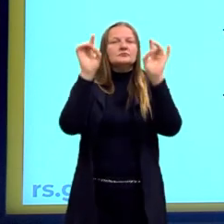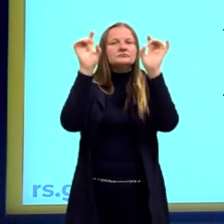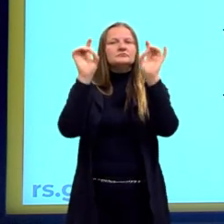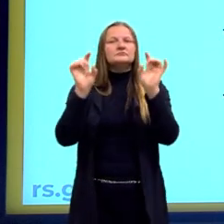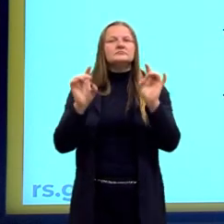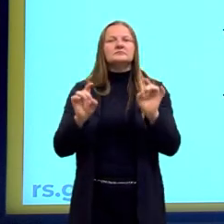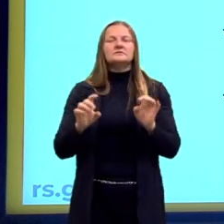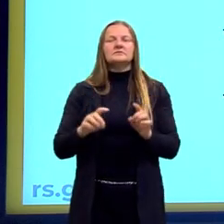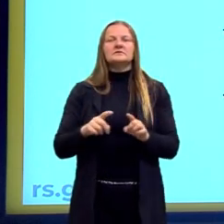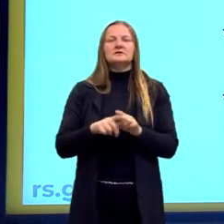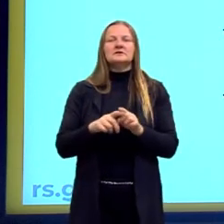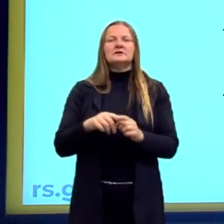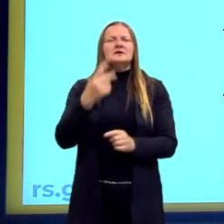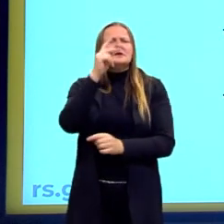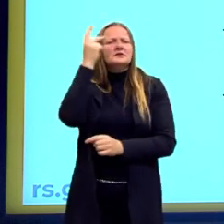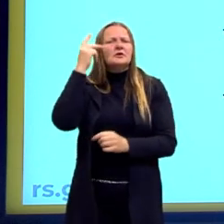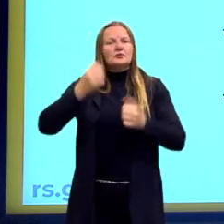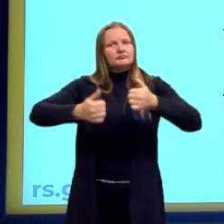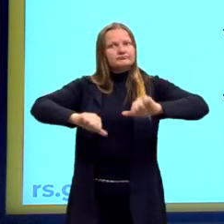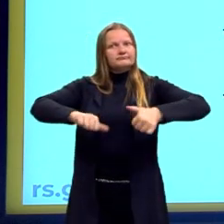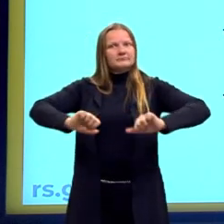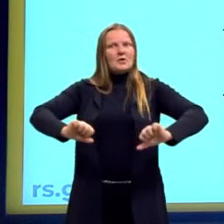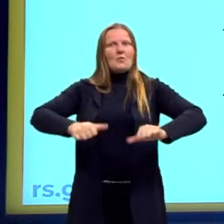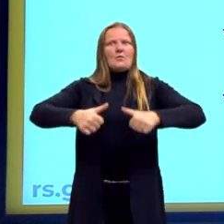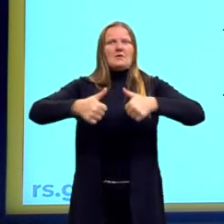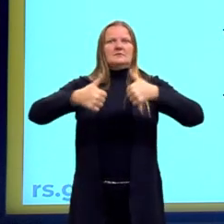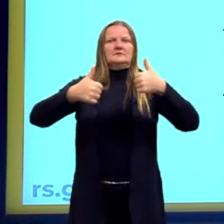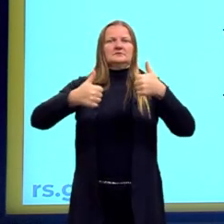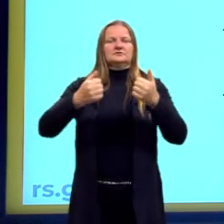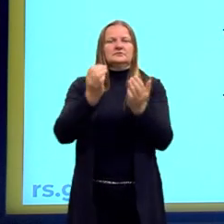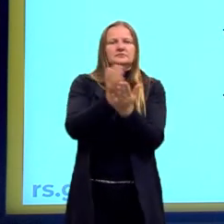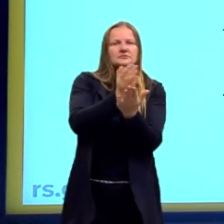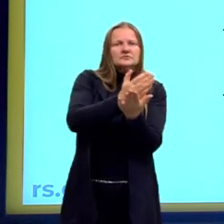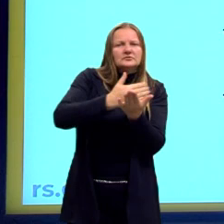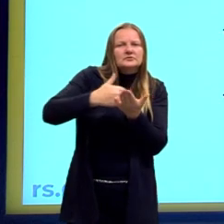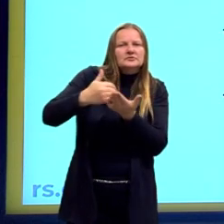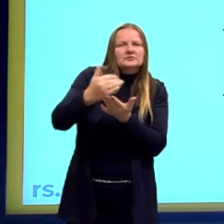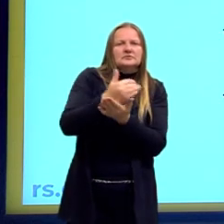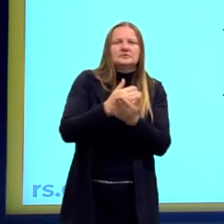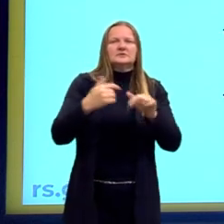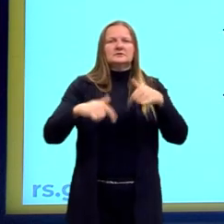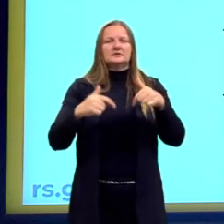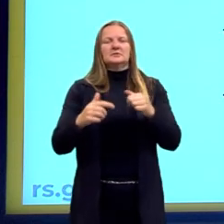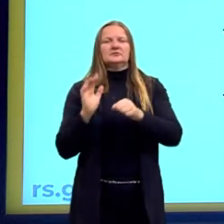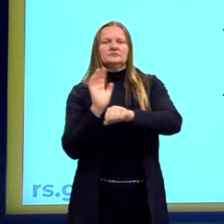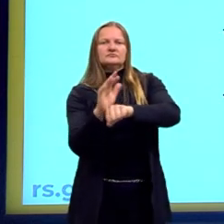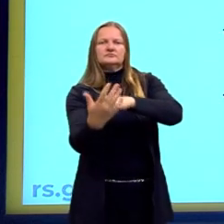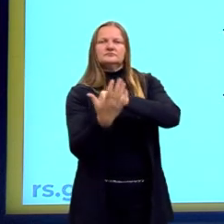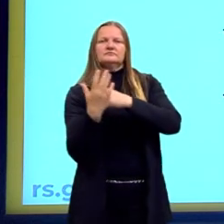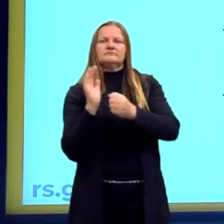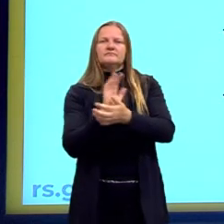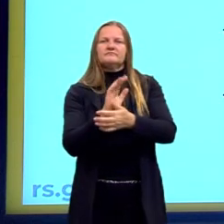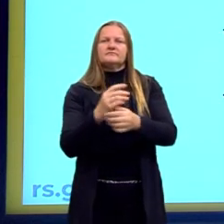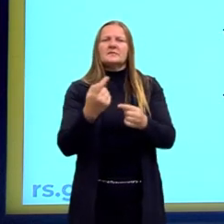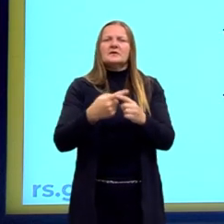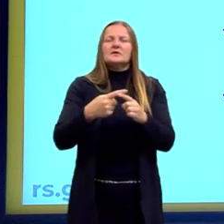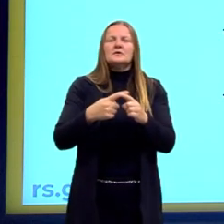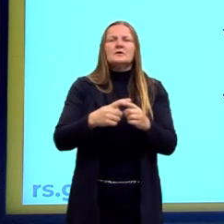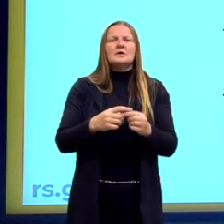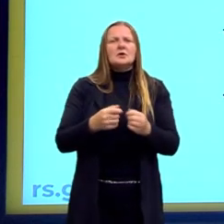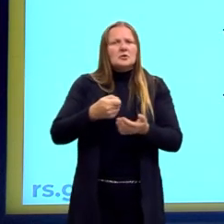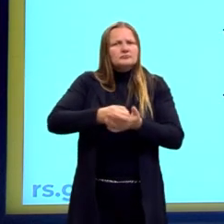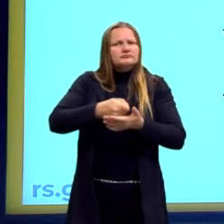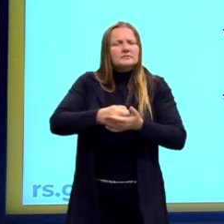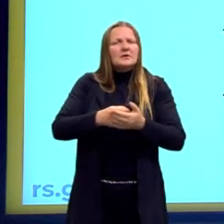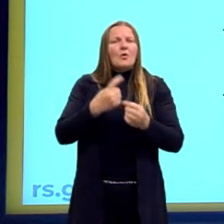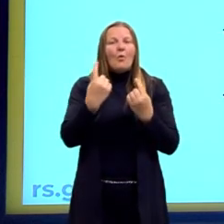qualificado. Mas mesmo essa compartimentização do trabalho na solidariedade orgânica, obriga as pessoas a